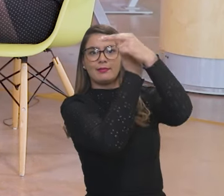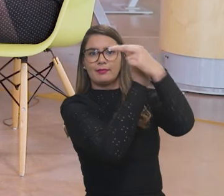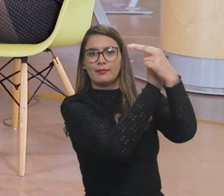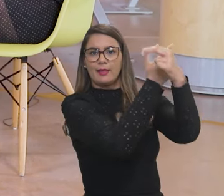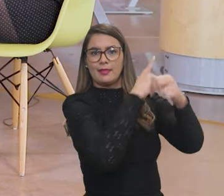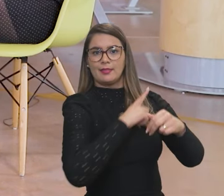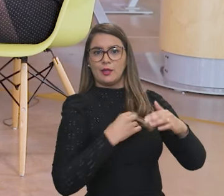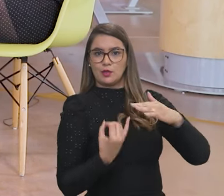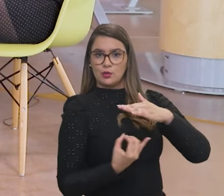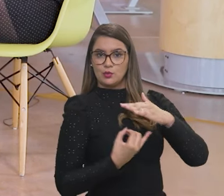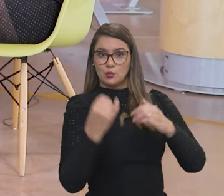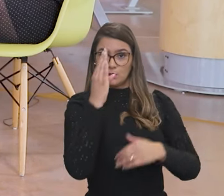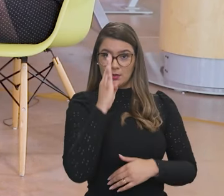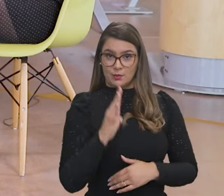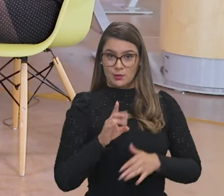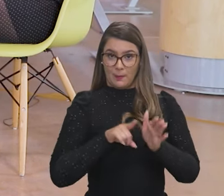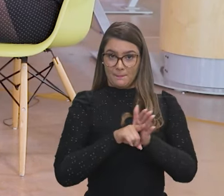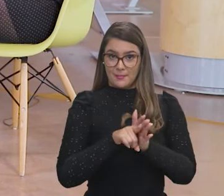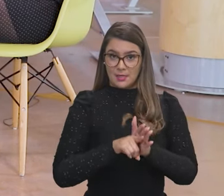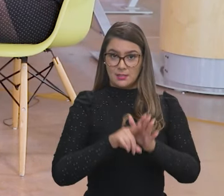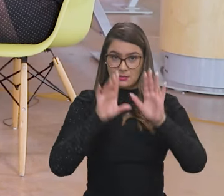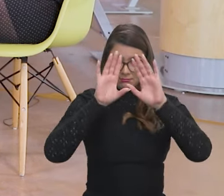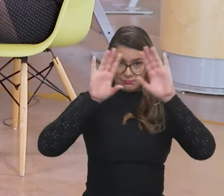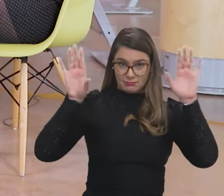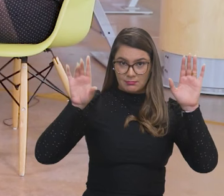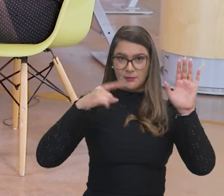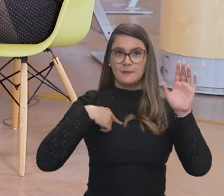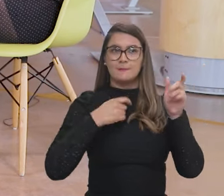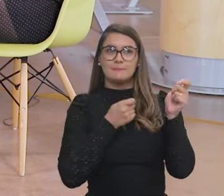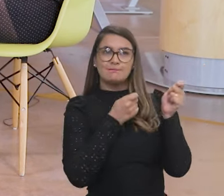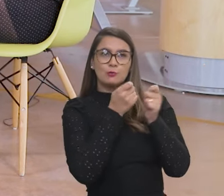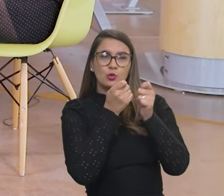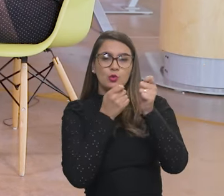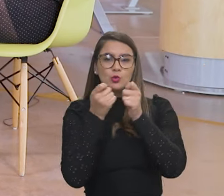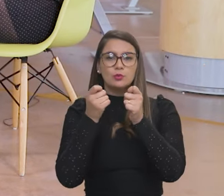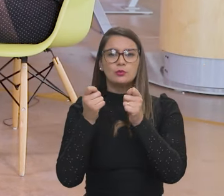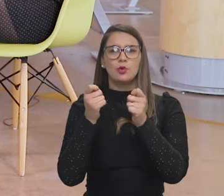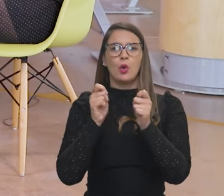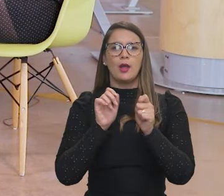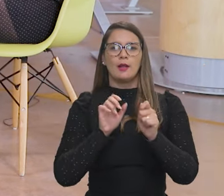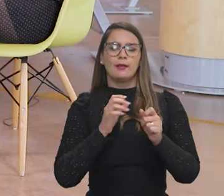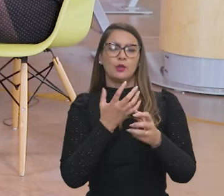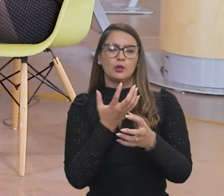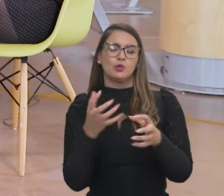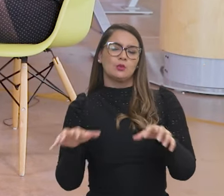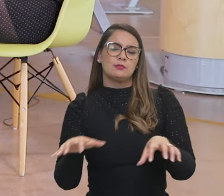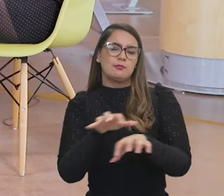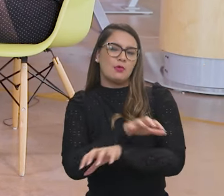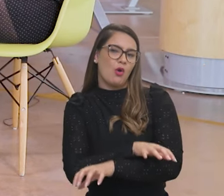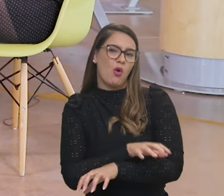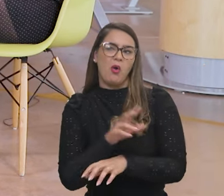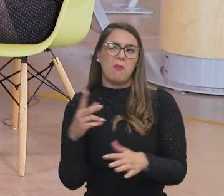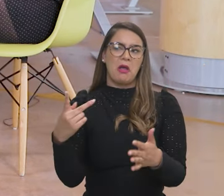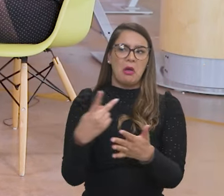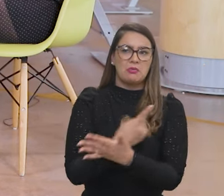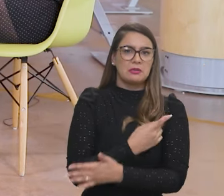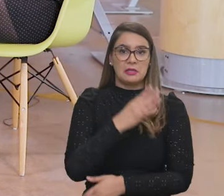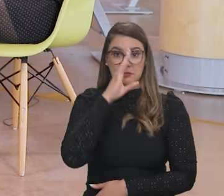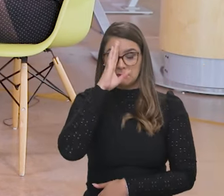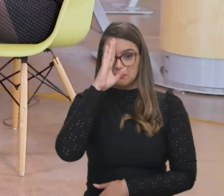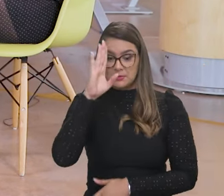que a gente tem lá no Instituto Nacional de Pesquisas Espaciais, que faz o monitoramento dos biomas e dos